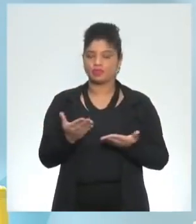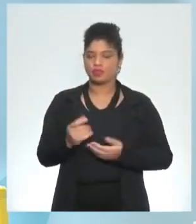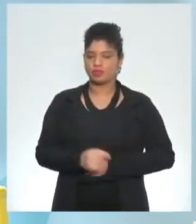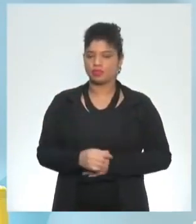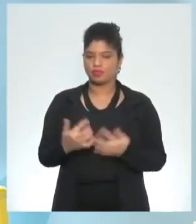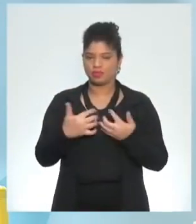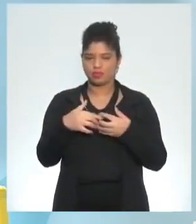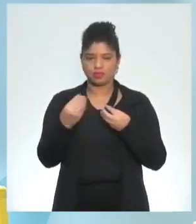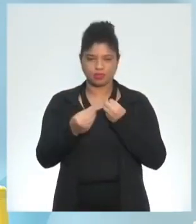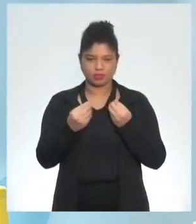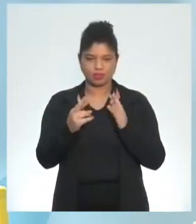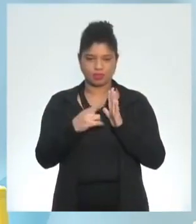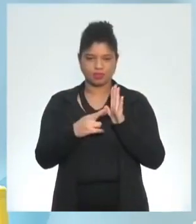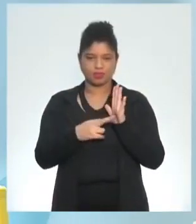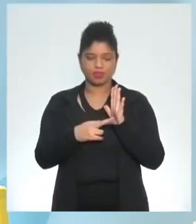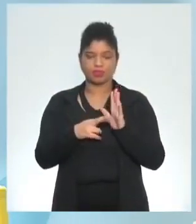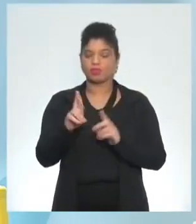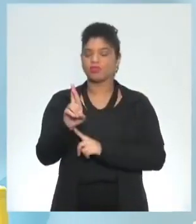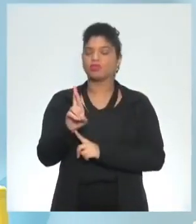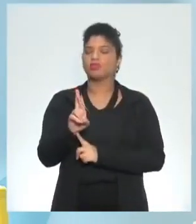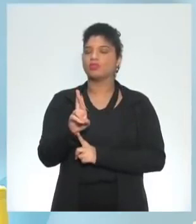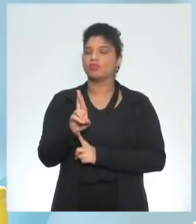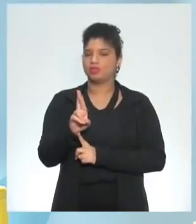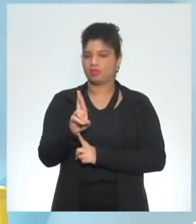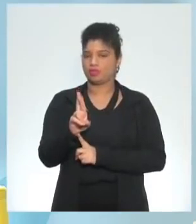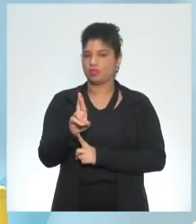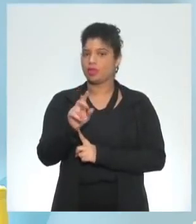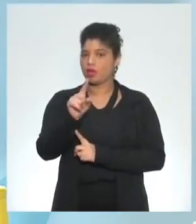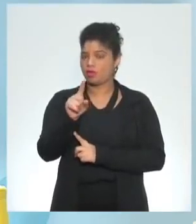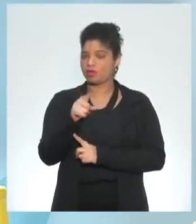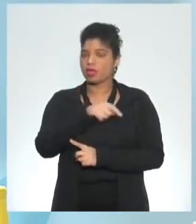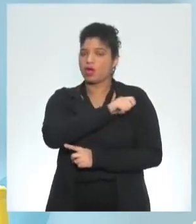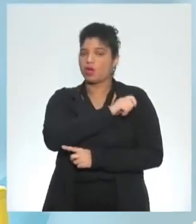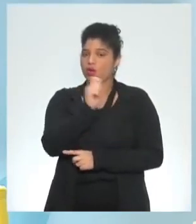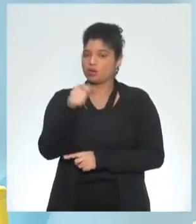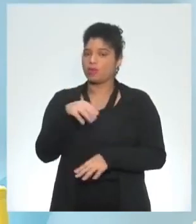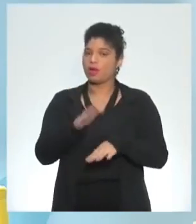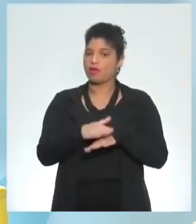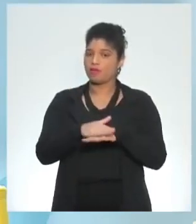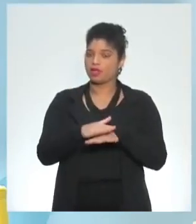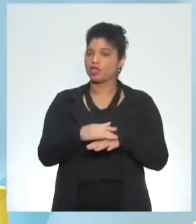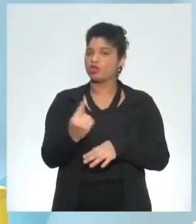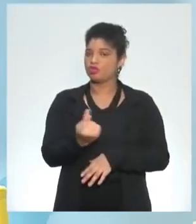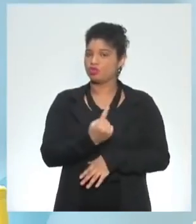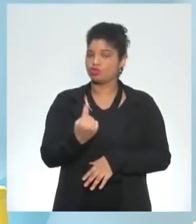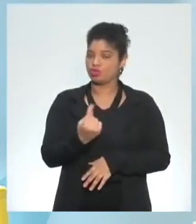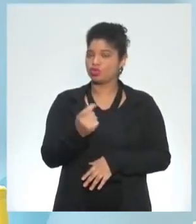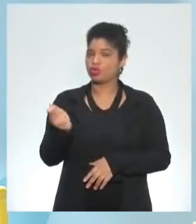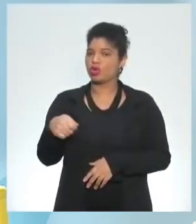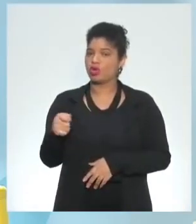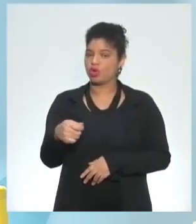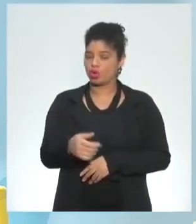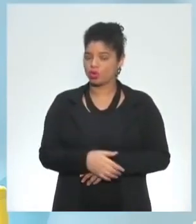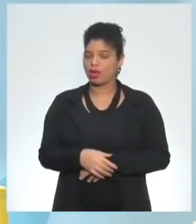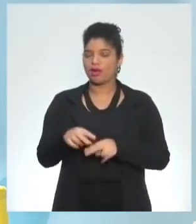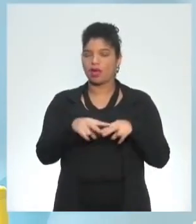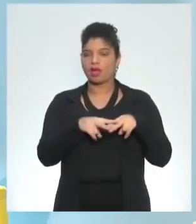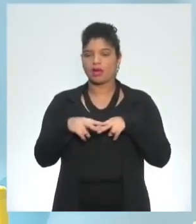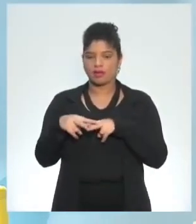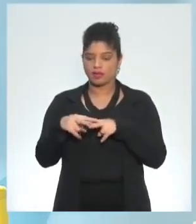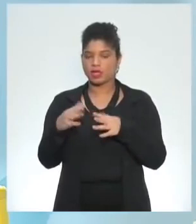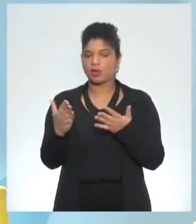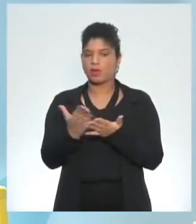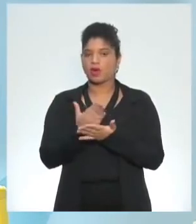como é que é a regra do s isso é uma coisa que você estudante pode fazer on your own você pode fazer sozinho aí revisando esses pontos